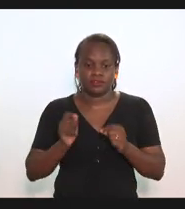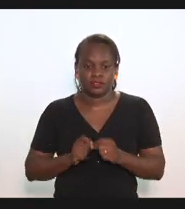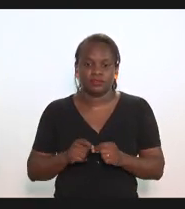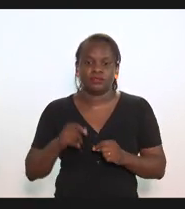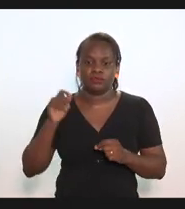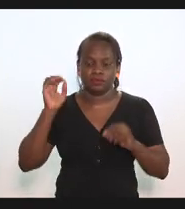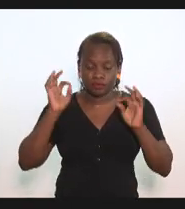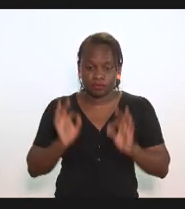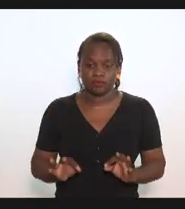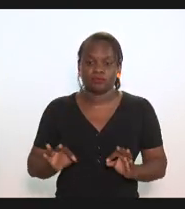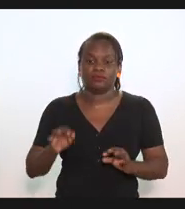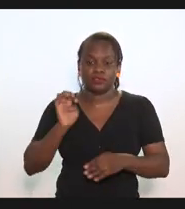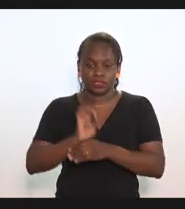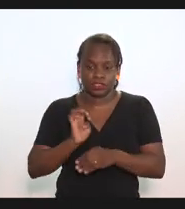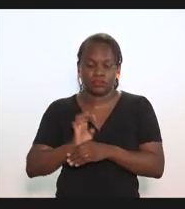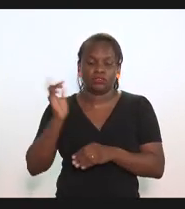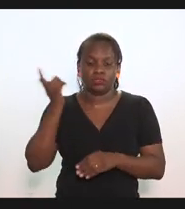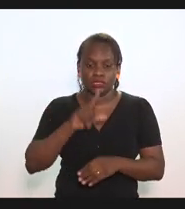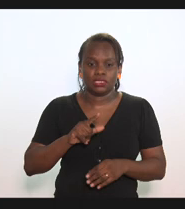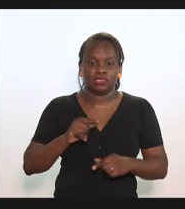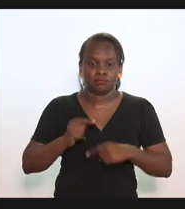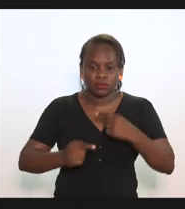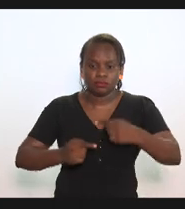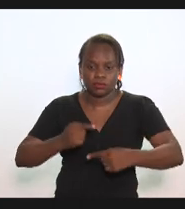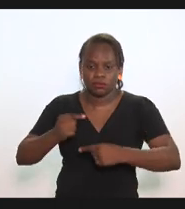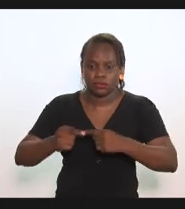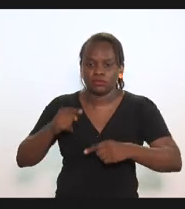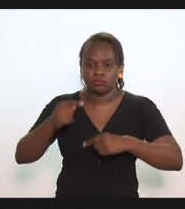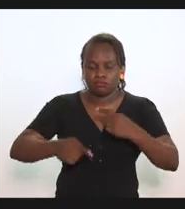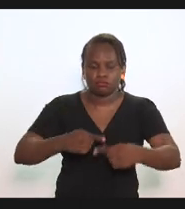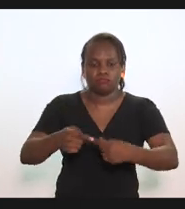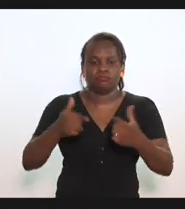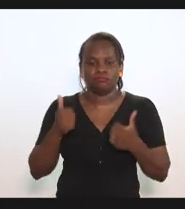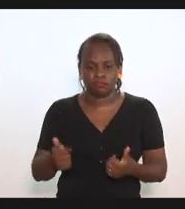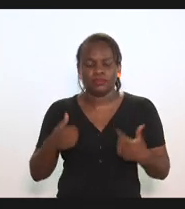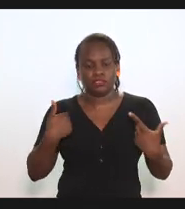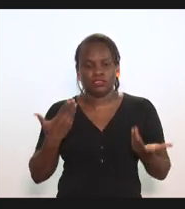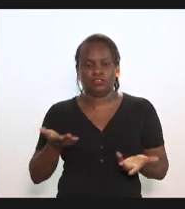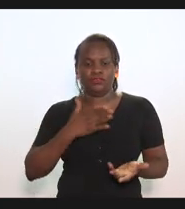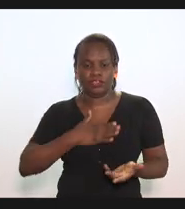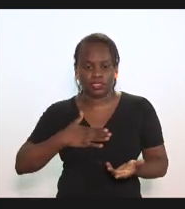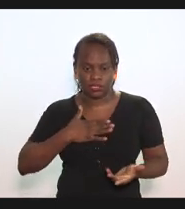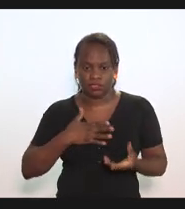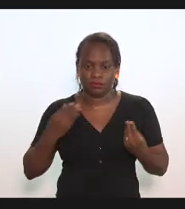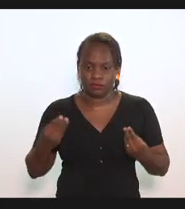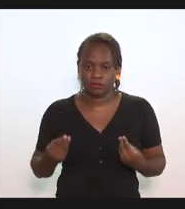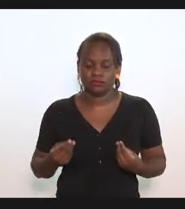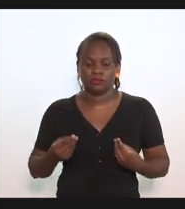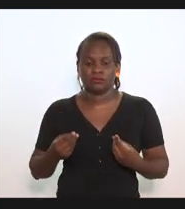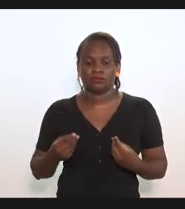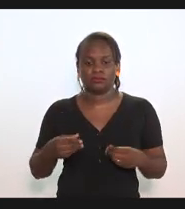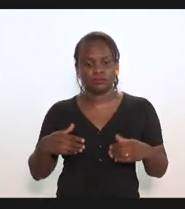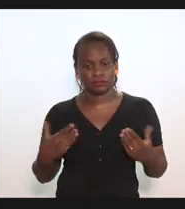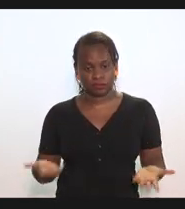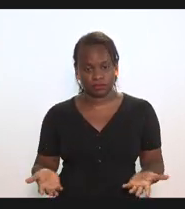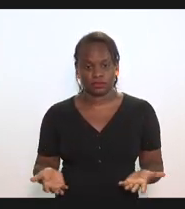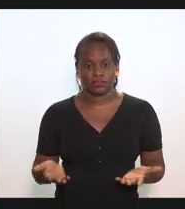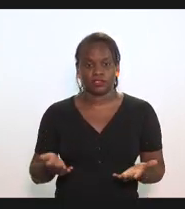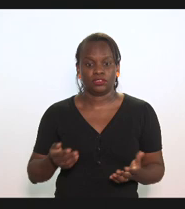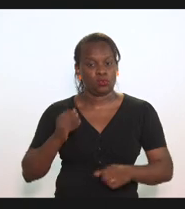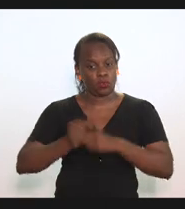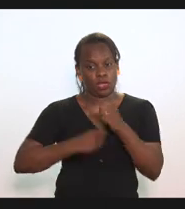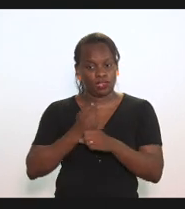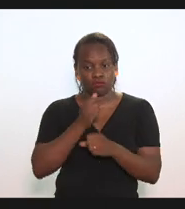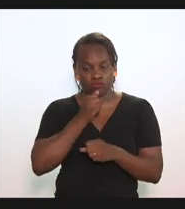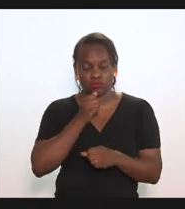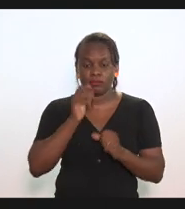que de fato o estado entre em um ciclo virtuoso então eu fico muito feliz enfim não faz um ano que